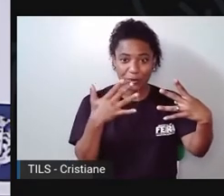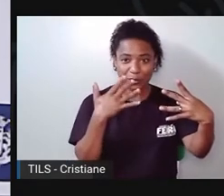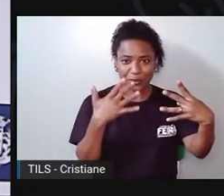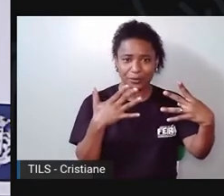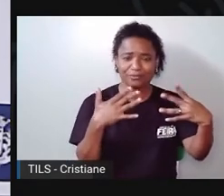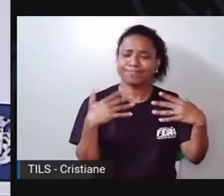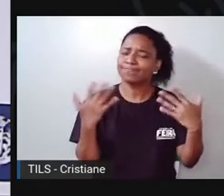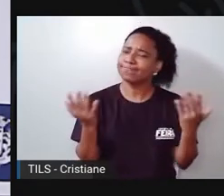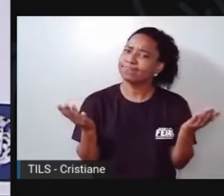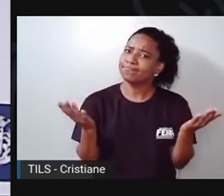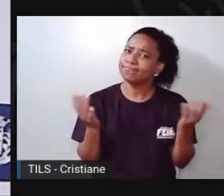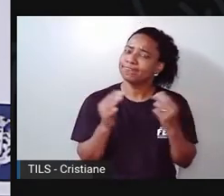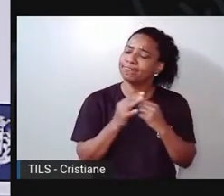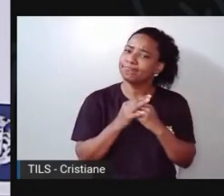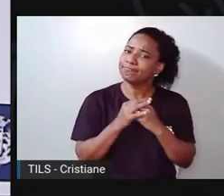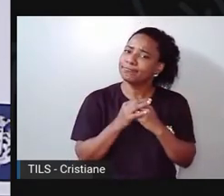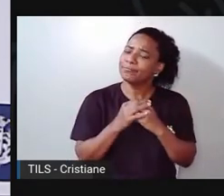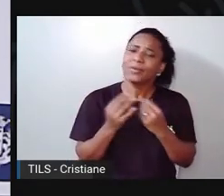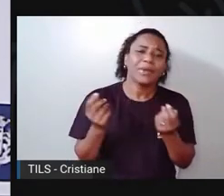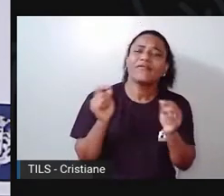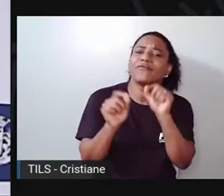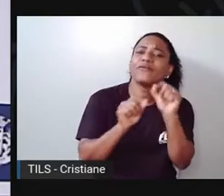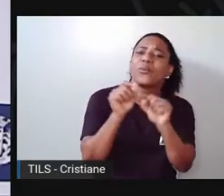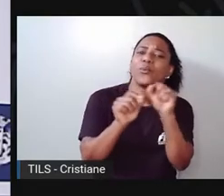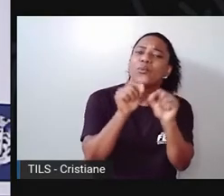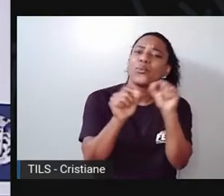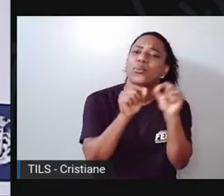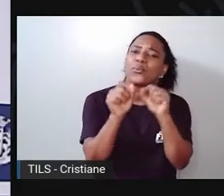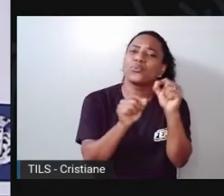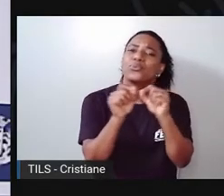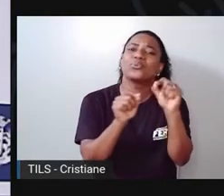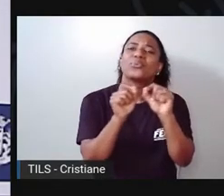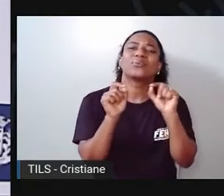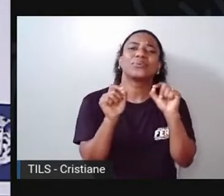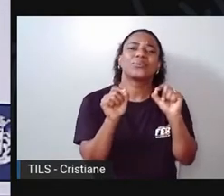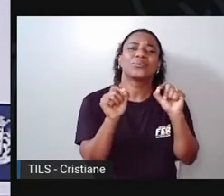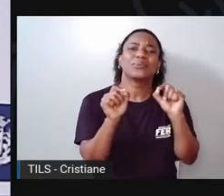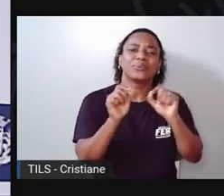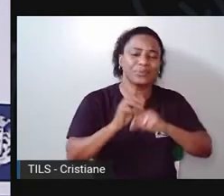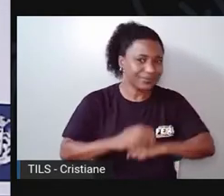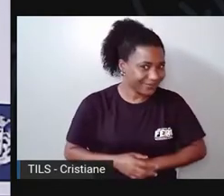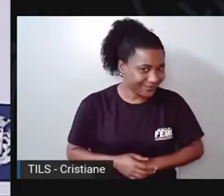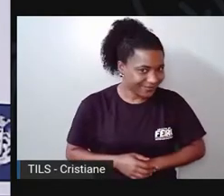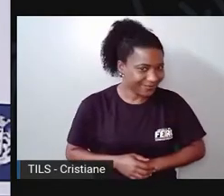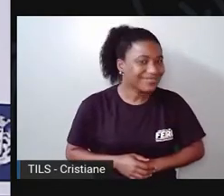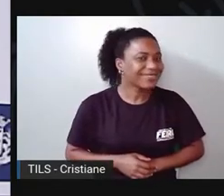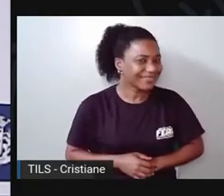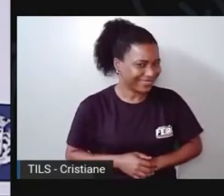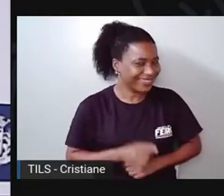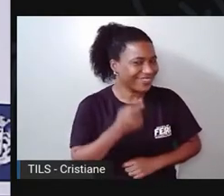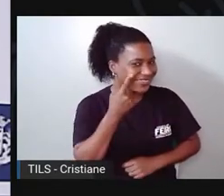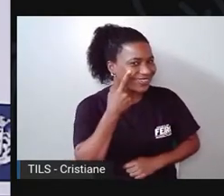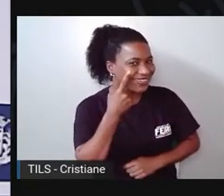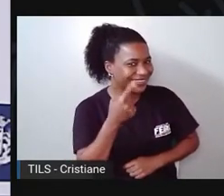Proeliza, mas que novidade é essa que você tá querendo ensinar pra gente? Hum, eu vou contar.